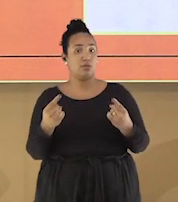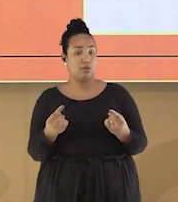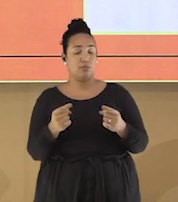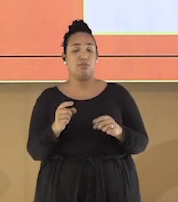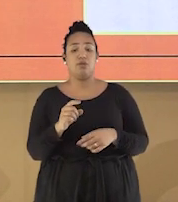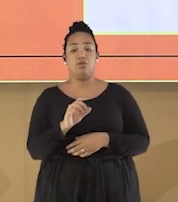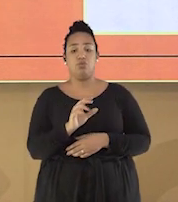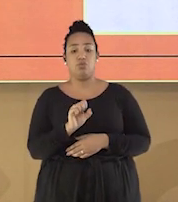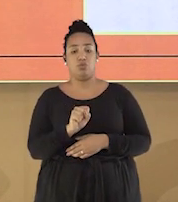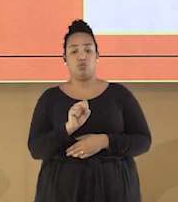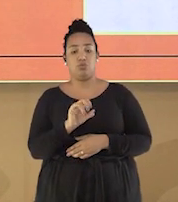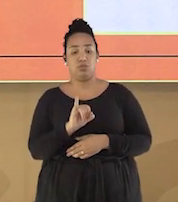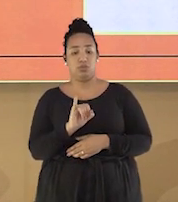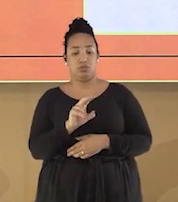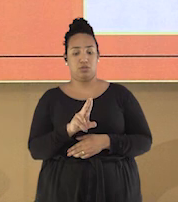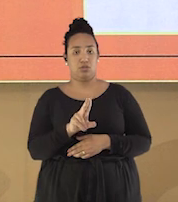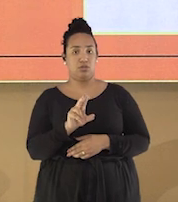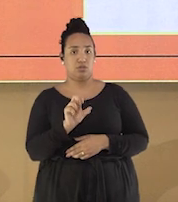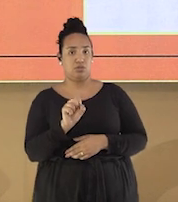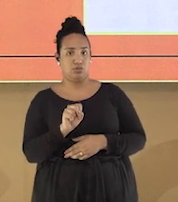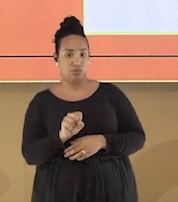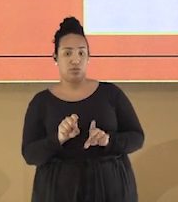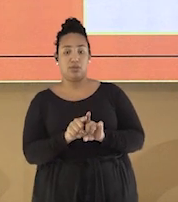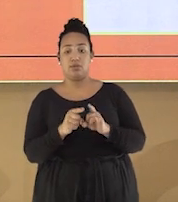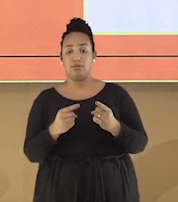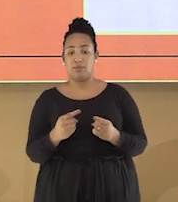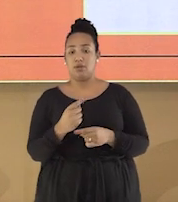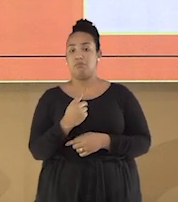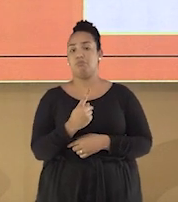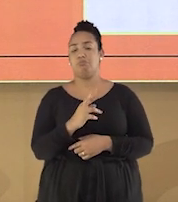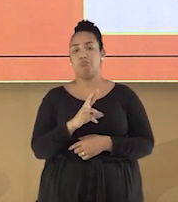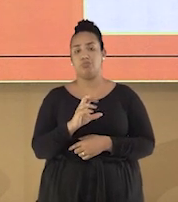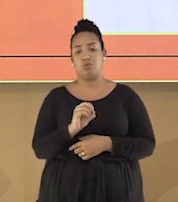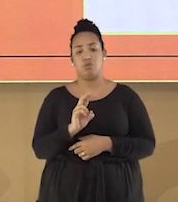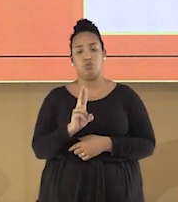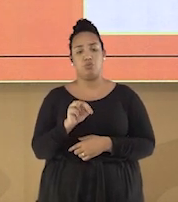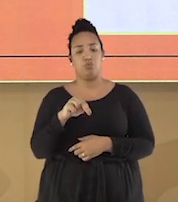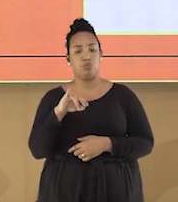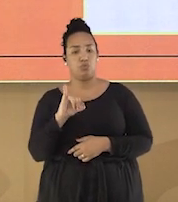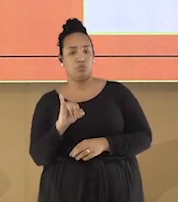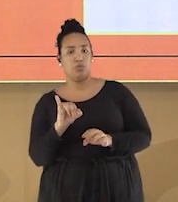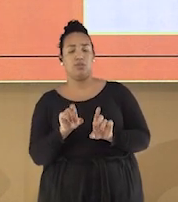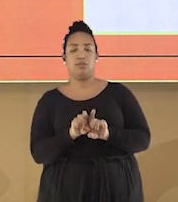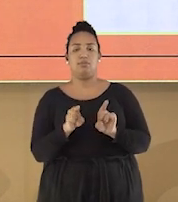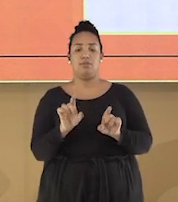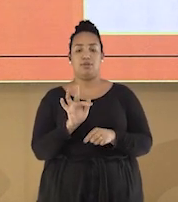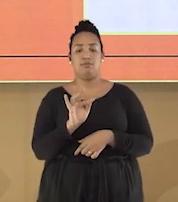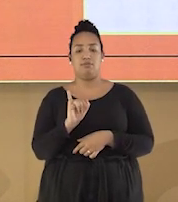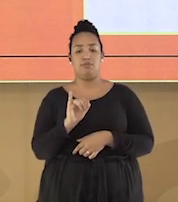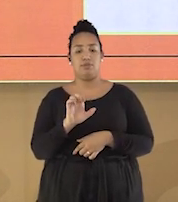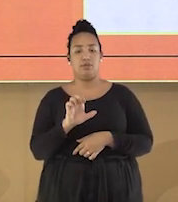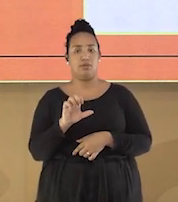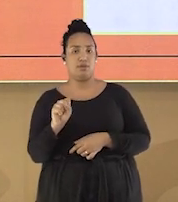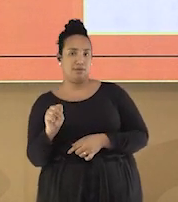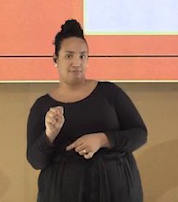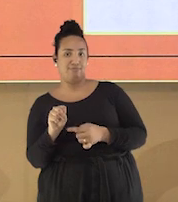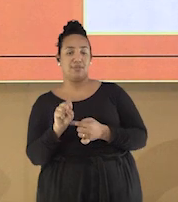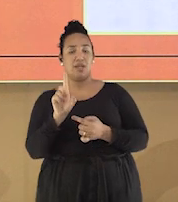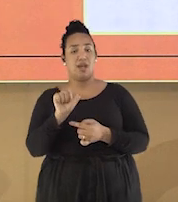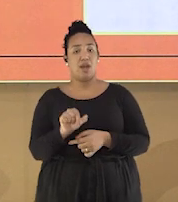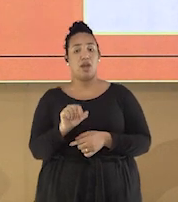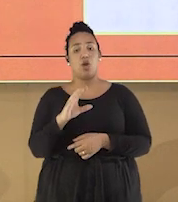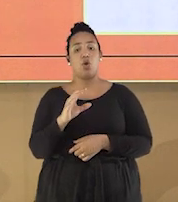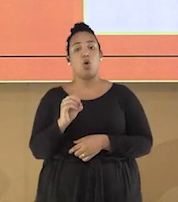Unificada, o SISU. Além do ProUni, o FIES e a Lei de Cotas, que foram a porta de entrada em faculdades